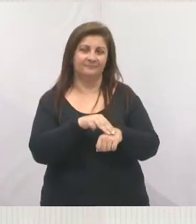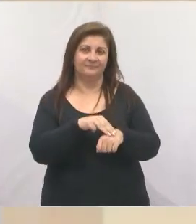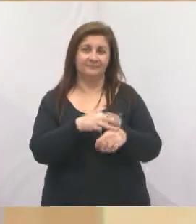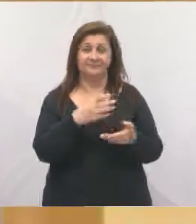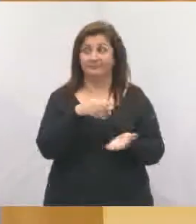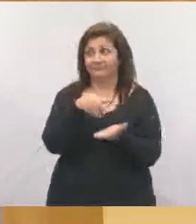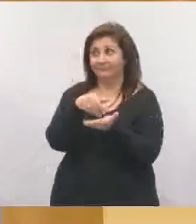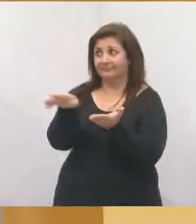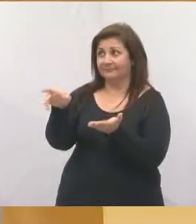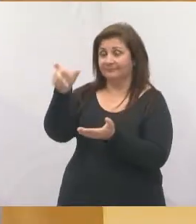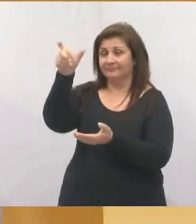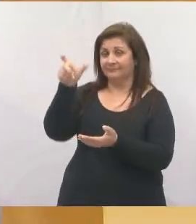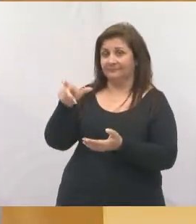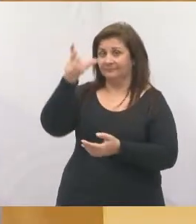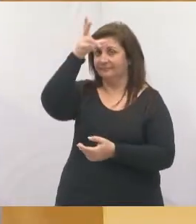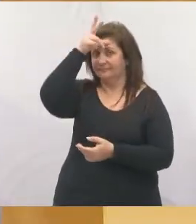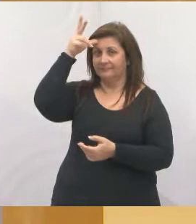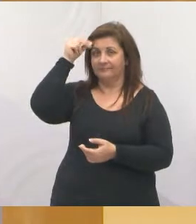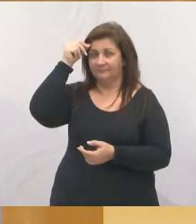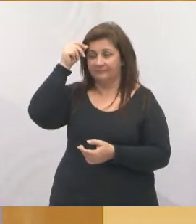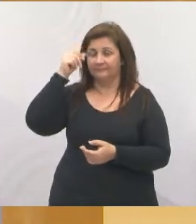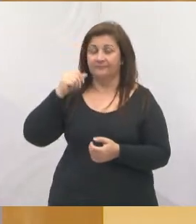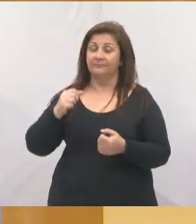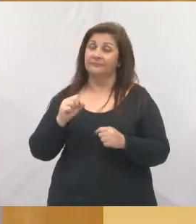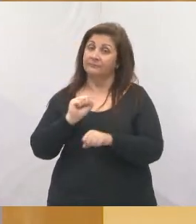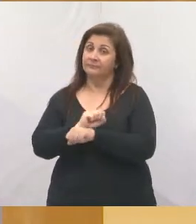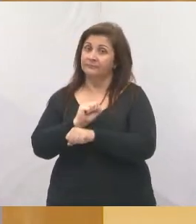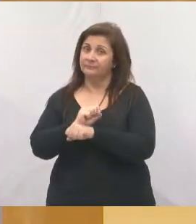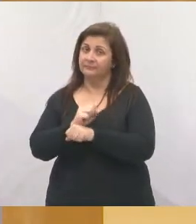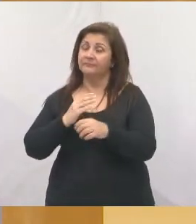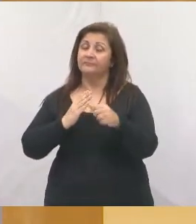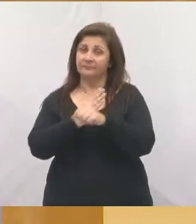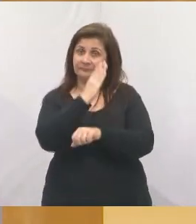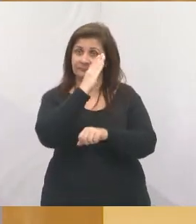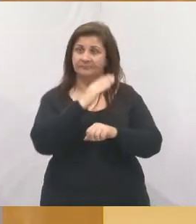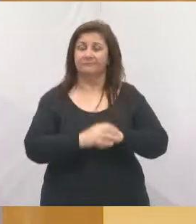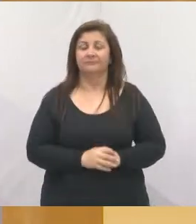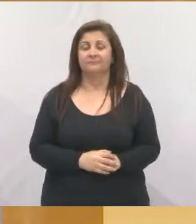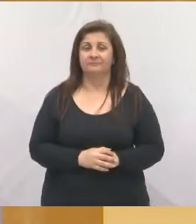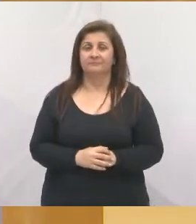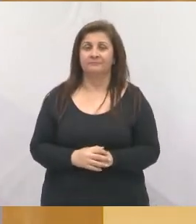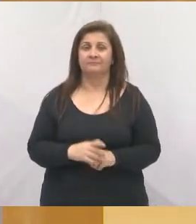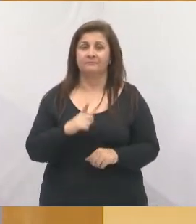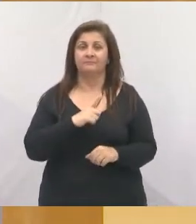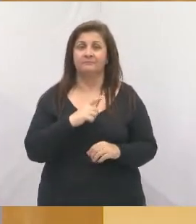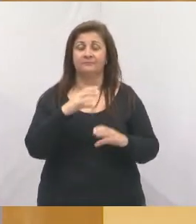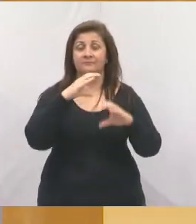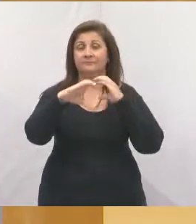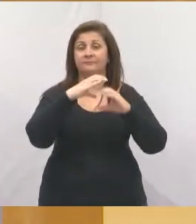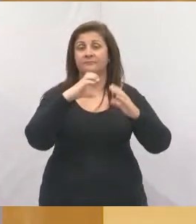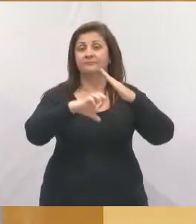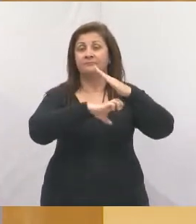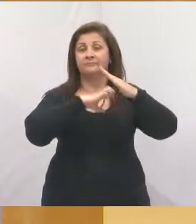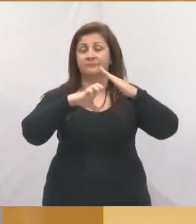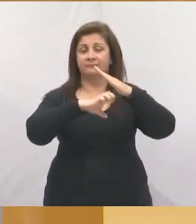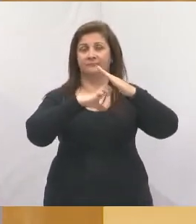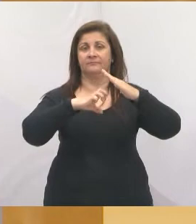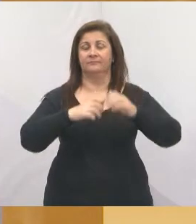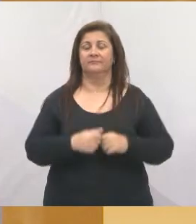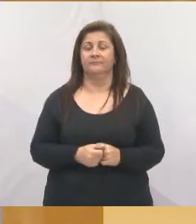prefeito, espero que o prefeito sancione, para que a gente possa estar tendo essa interlocução aí com as empresas, para que as empresas possam